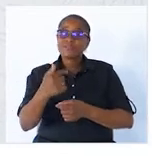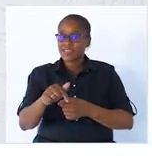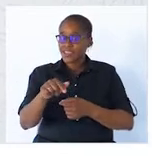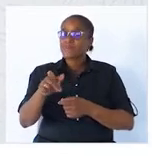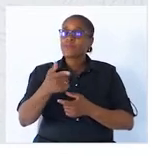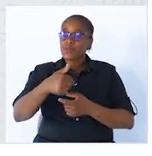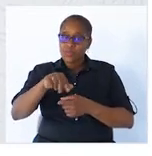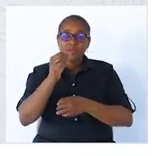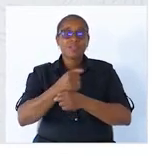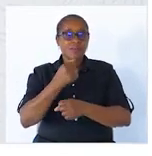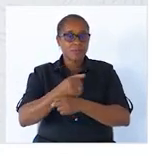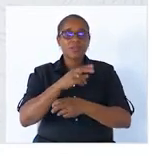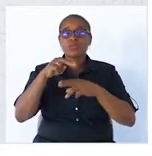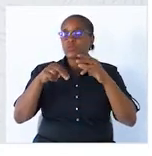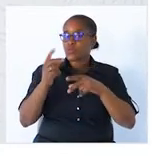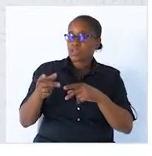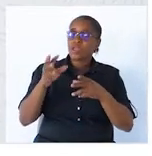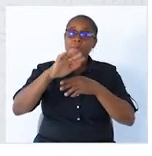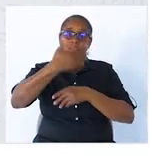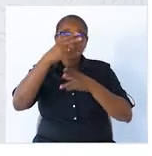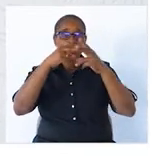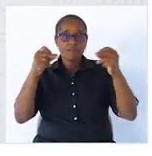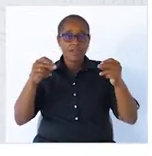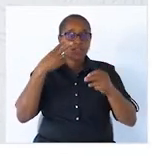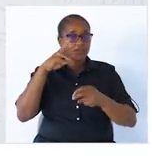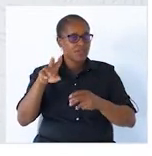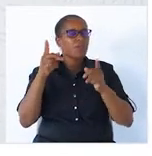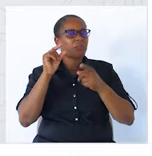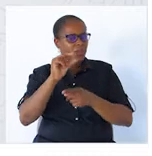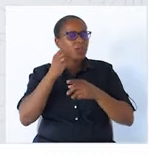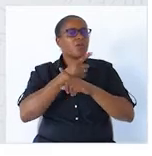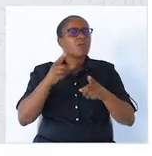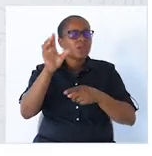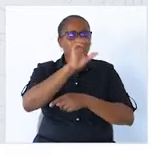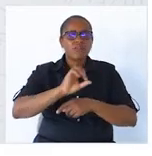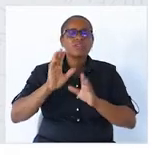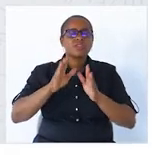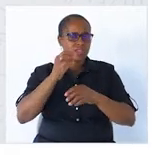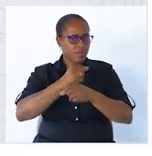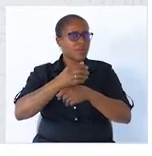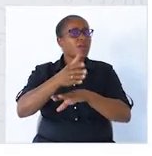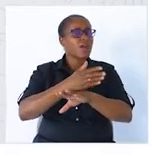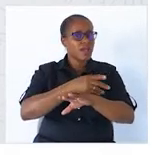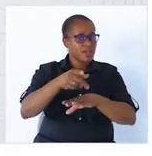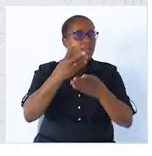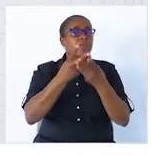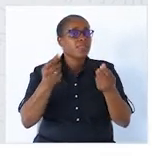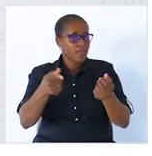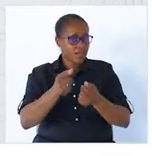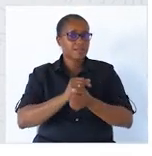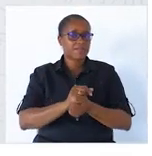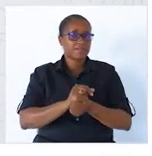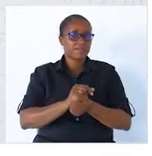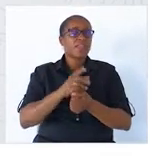vamos trabalhar os constituintes principais da frase. apenas uma revisãozinha, porque vocês já trabalharam este conteúdo. Vamos